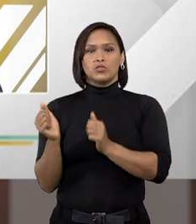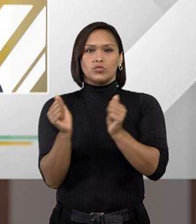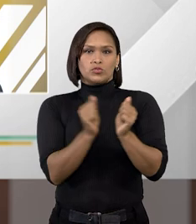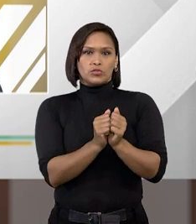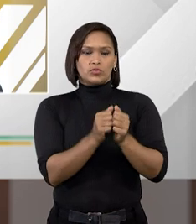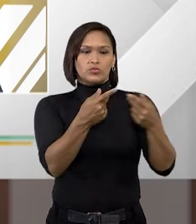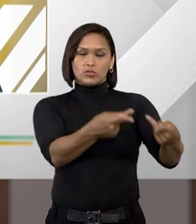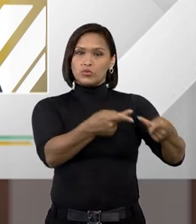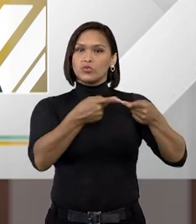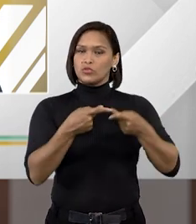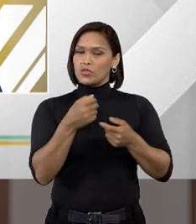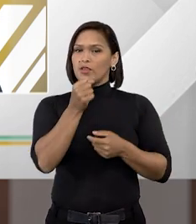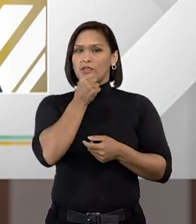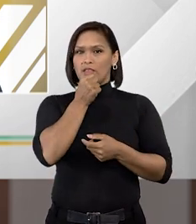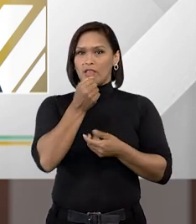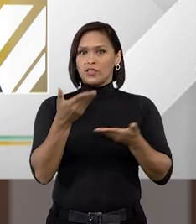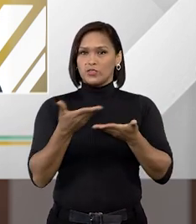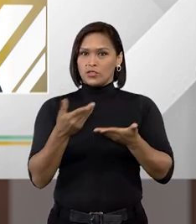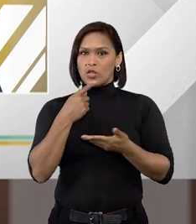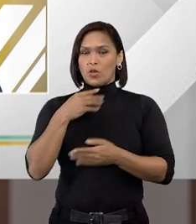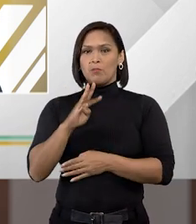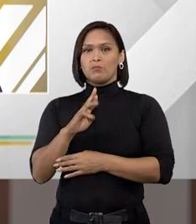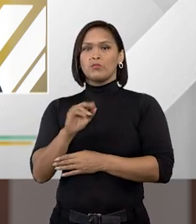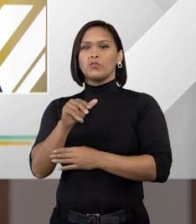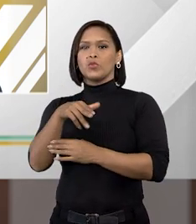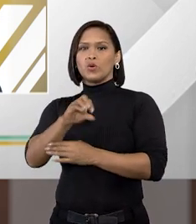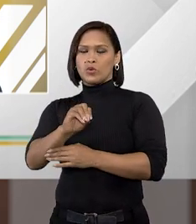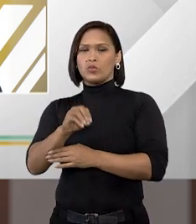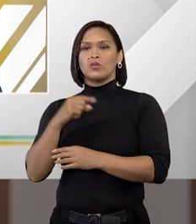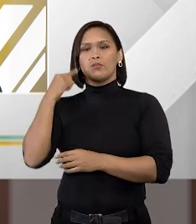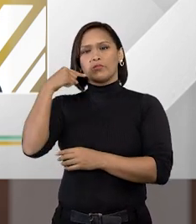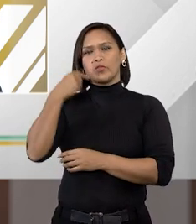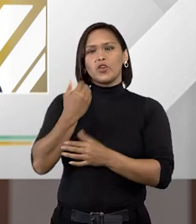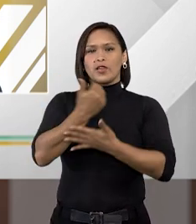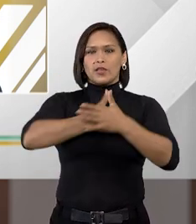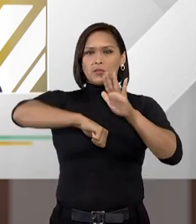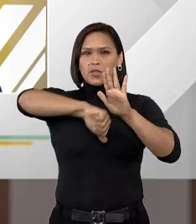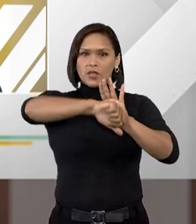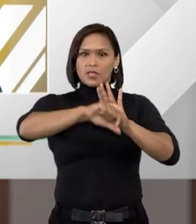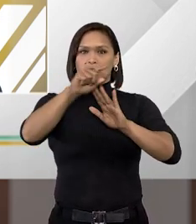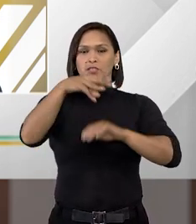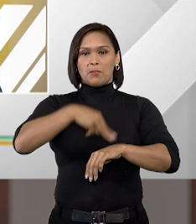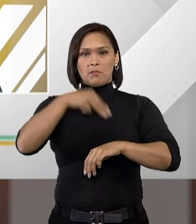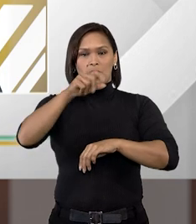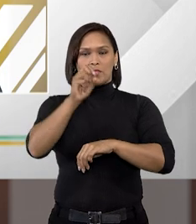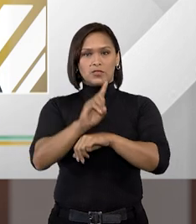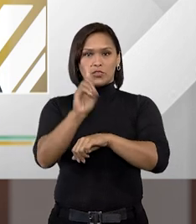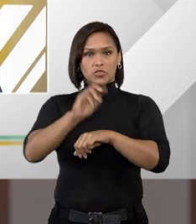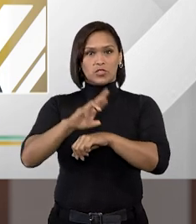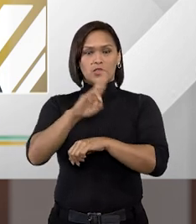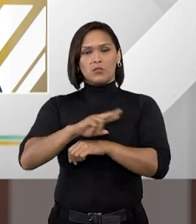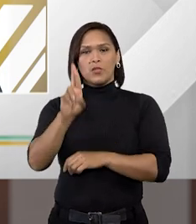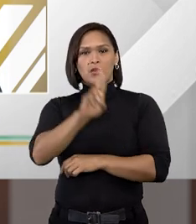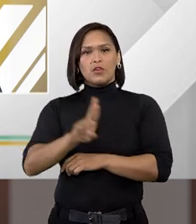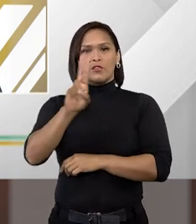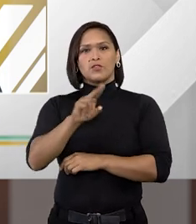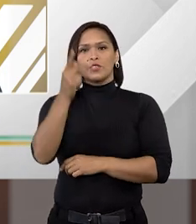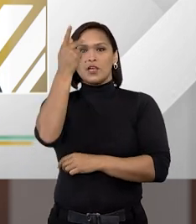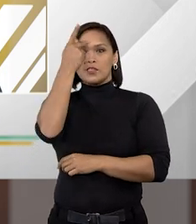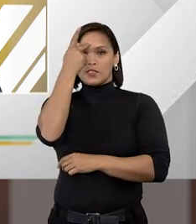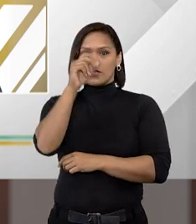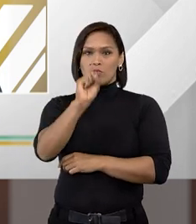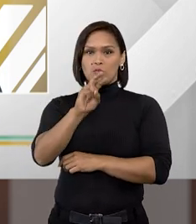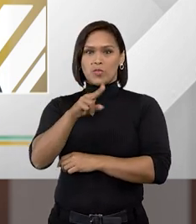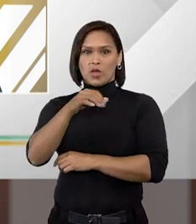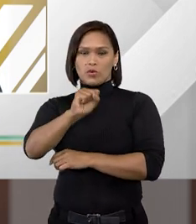conosco os nossos entrevistados de hoje. Bruno Salles é advogado criminalista, mestre em Direito pela Universidade de São